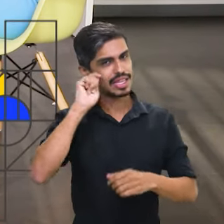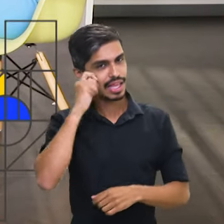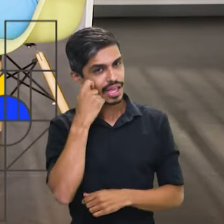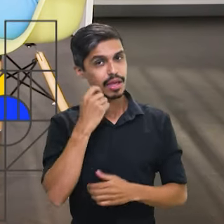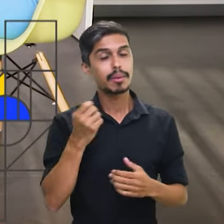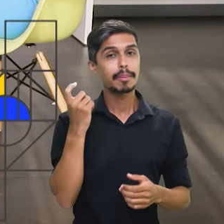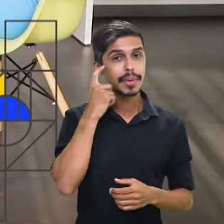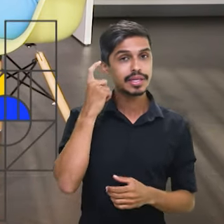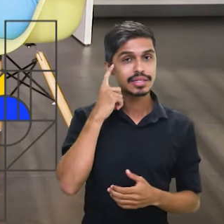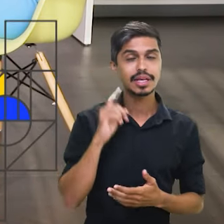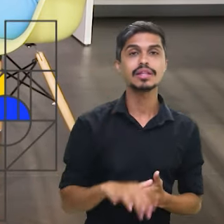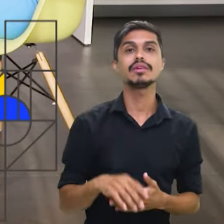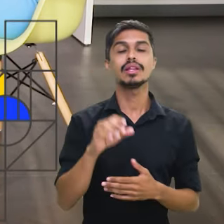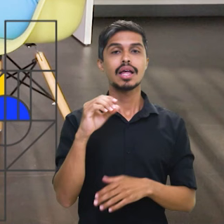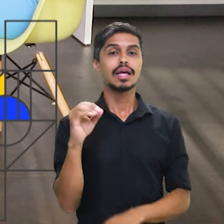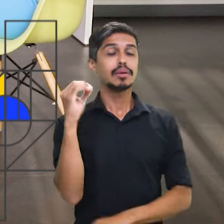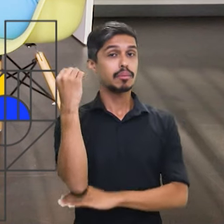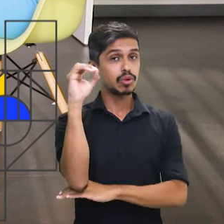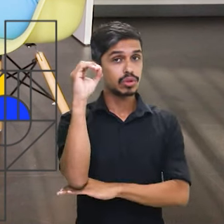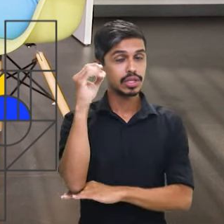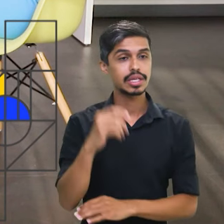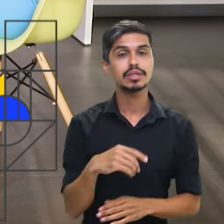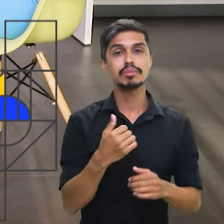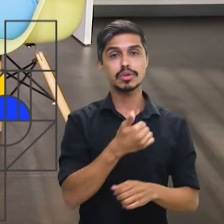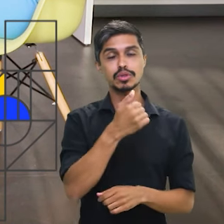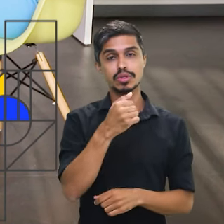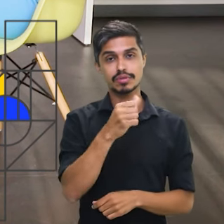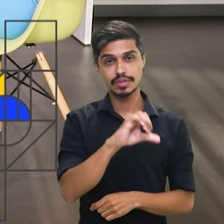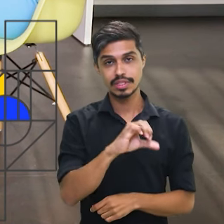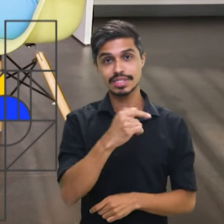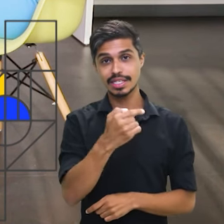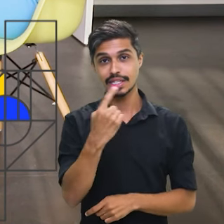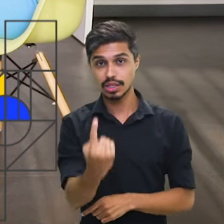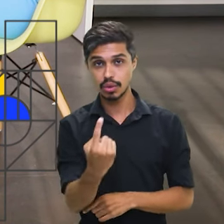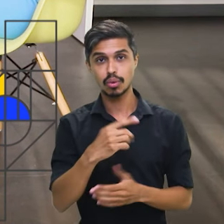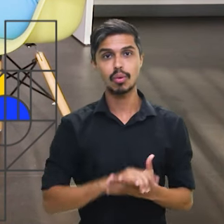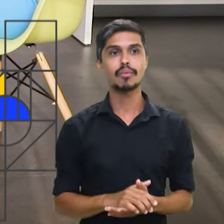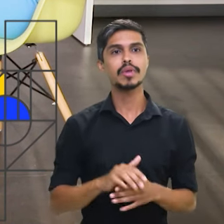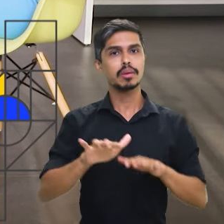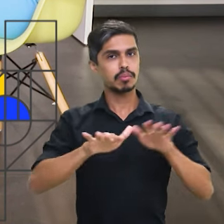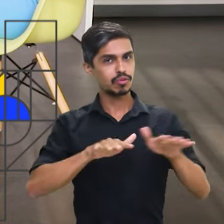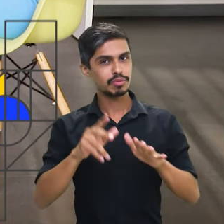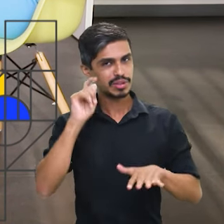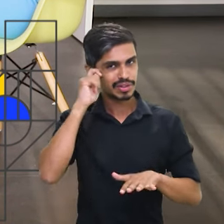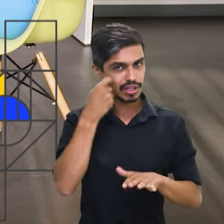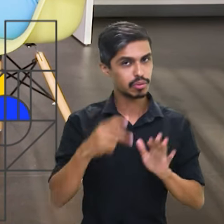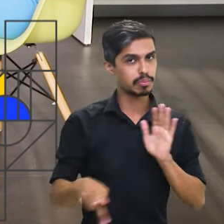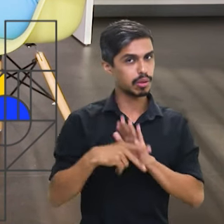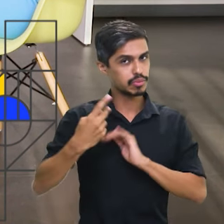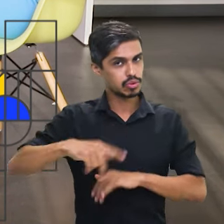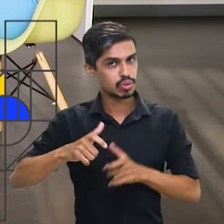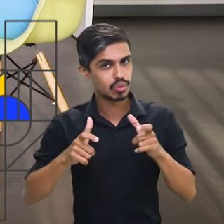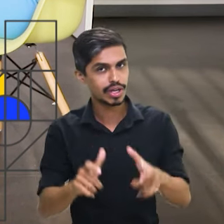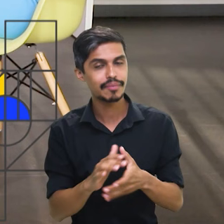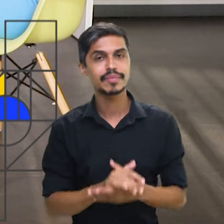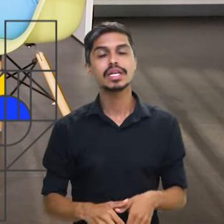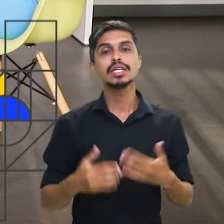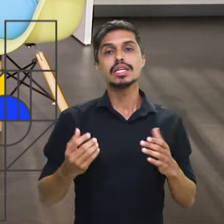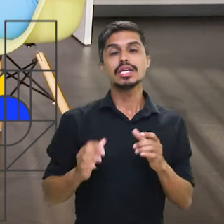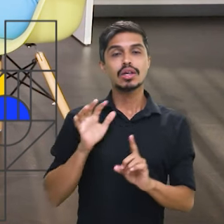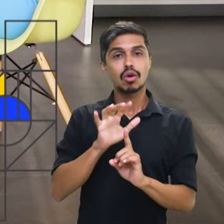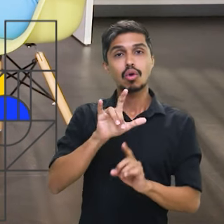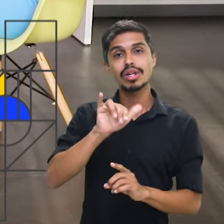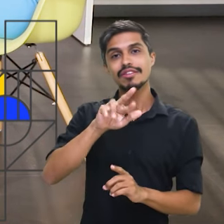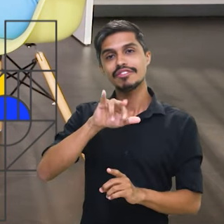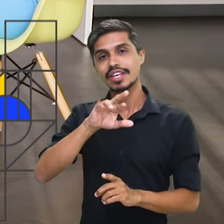pensado em Porto Alegre, em 71, por um grupo do Movimento Negro em Porto Alegre, e foi uma inspiração de Oliveira